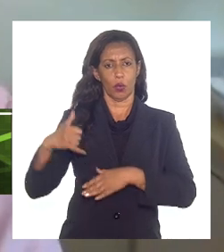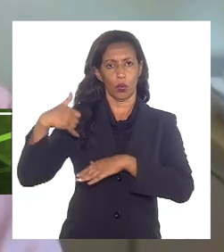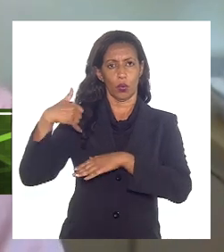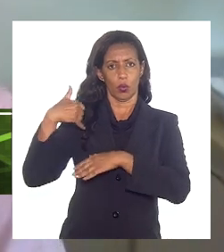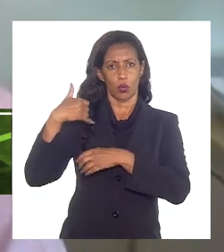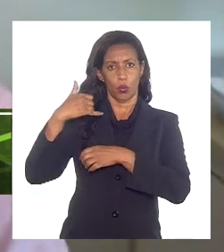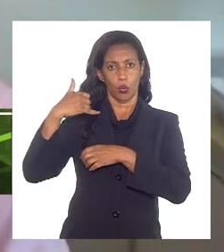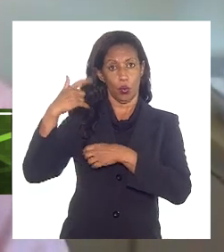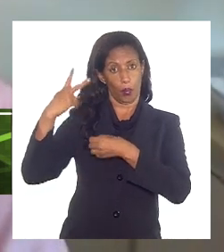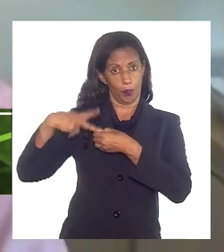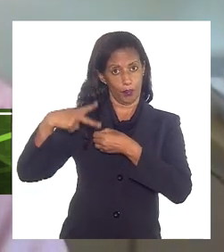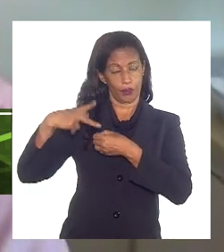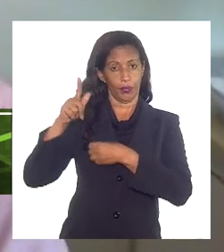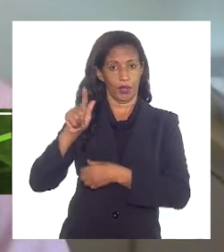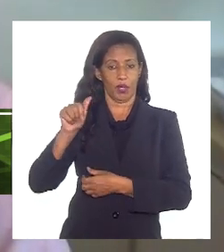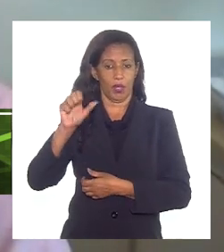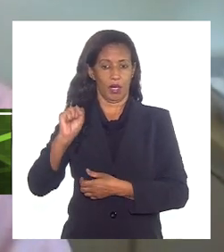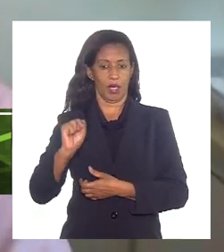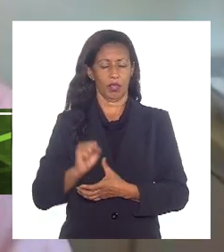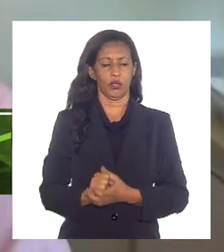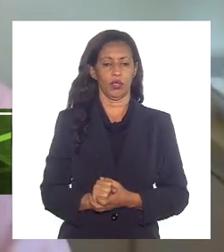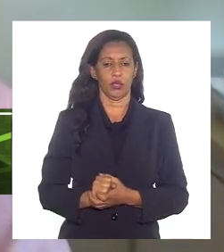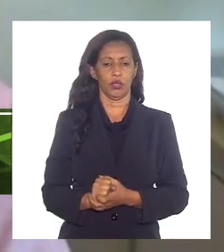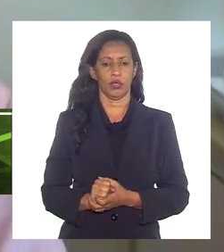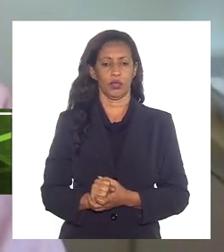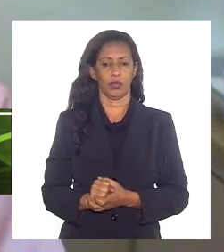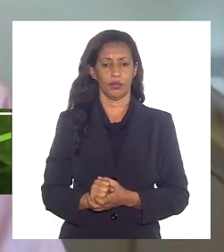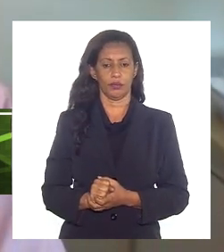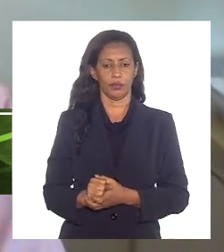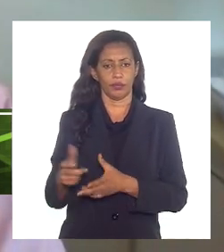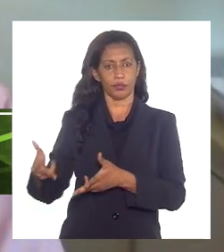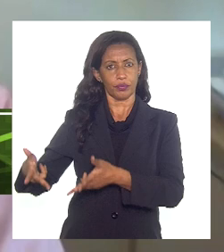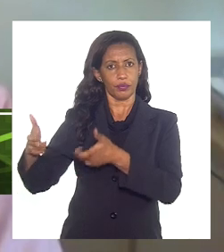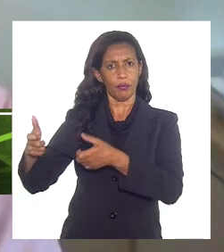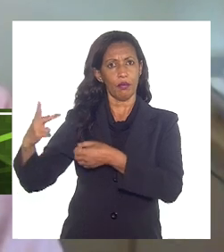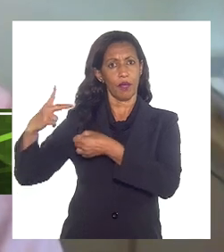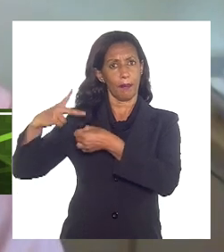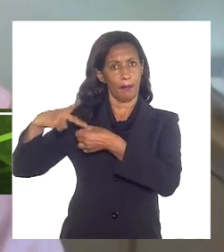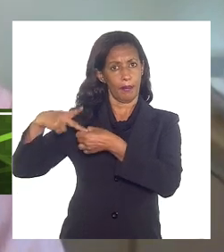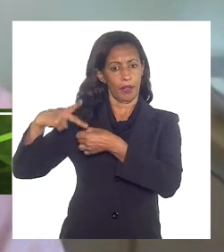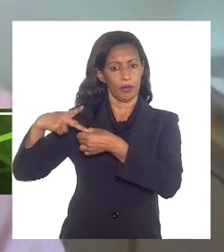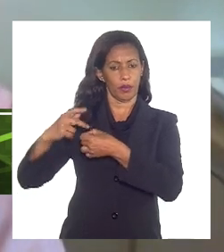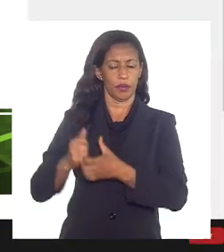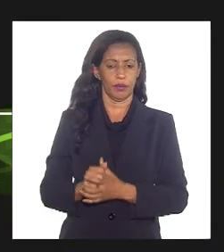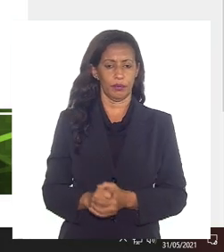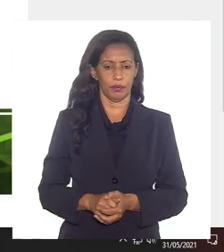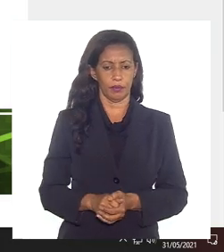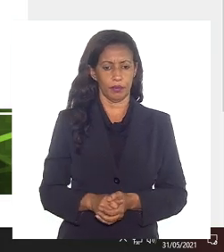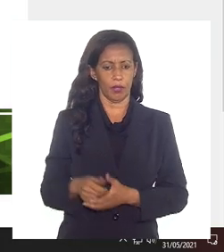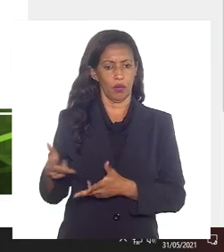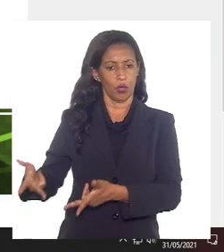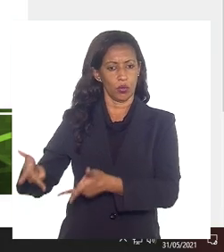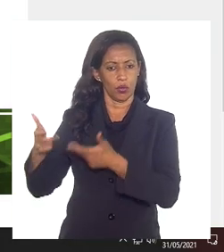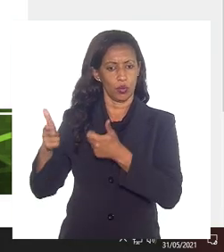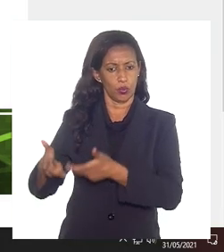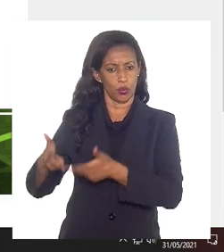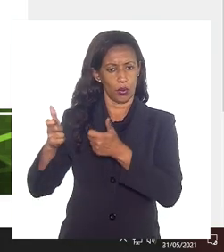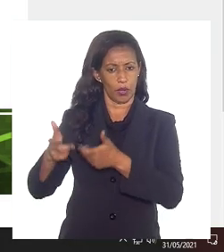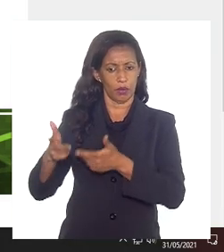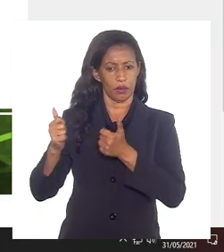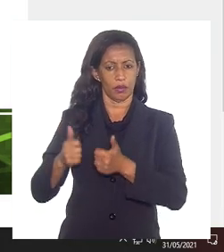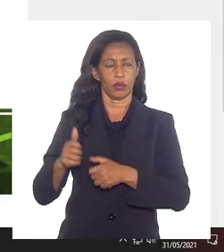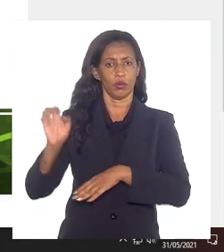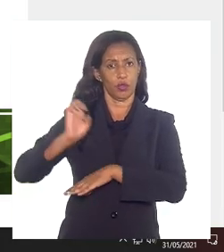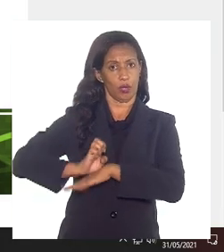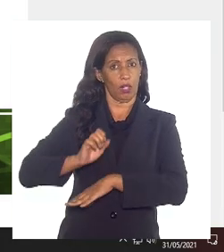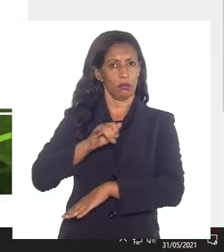gás dos poços de petróleo explorados nas costas do Estado do